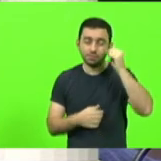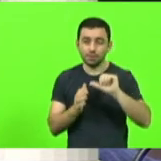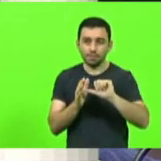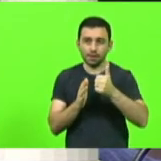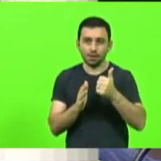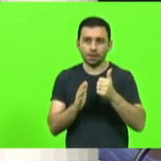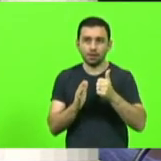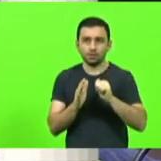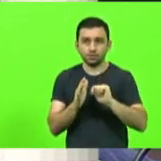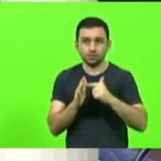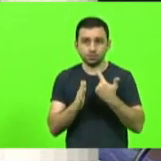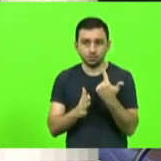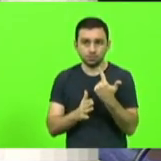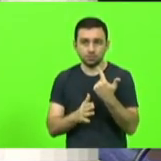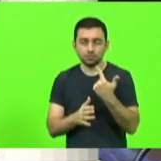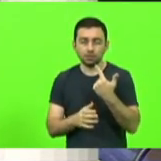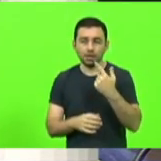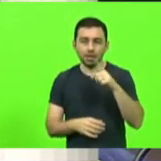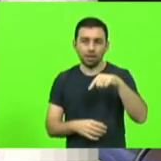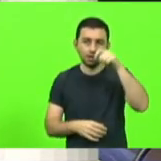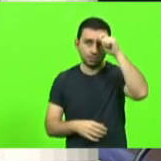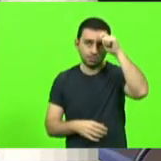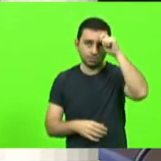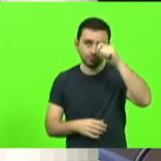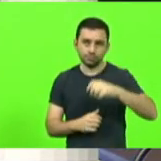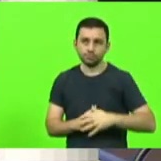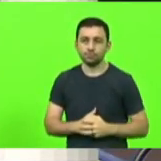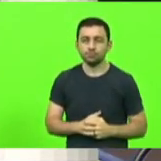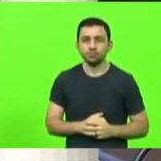depois o deputado Adrianinho. Deputada Dirce.